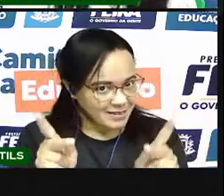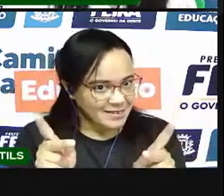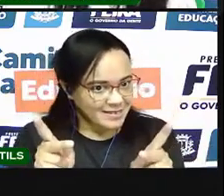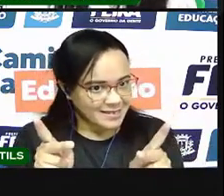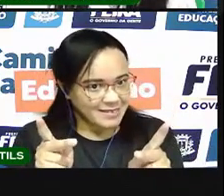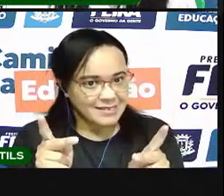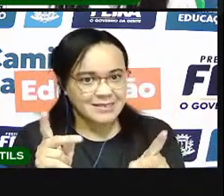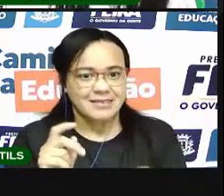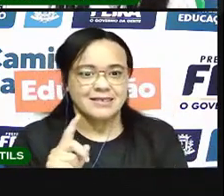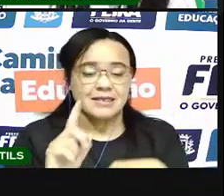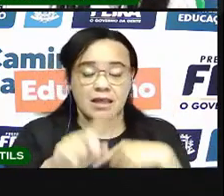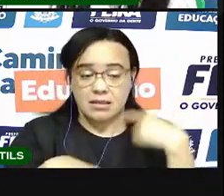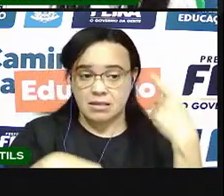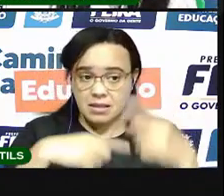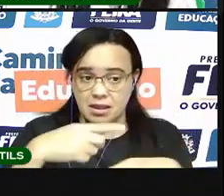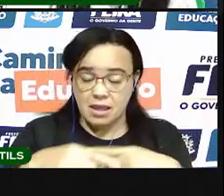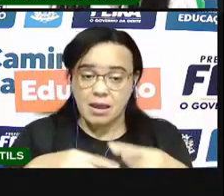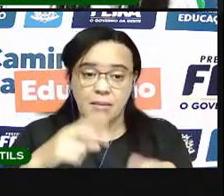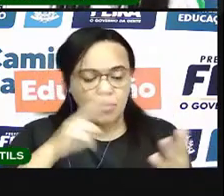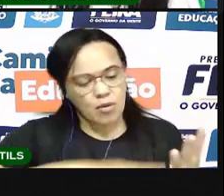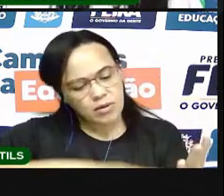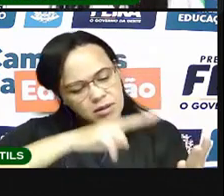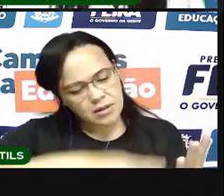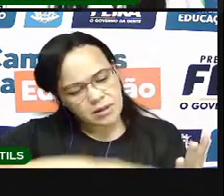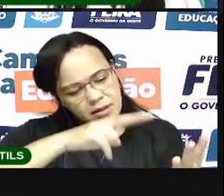Depois de fazer a leitura das palavras,